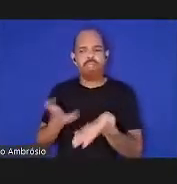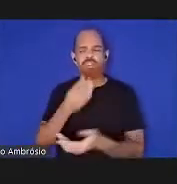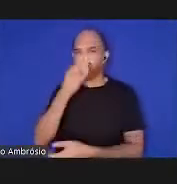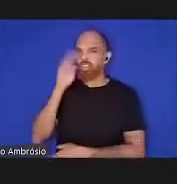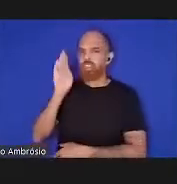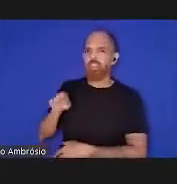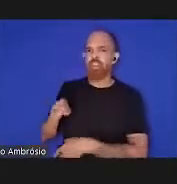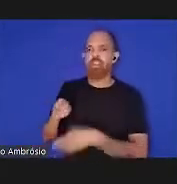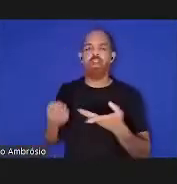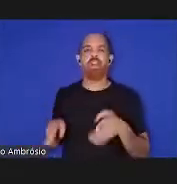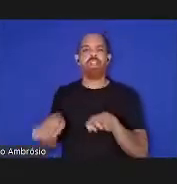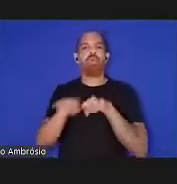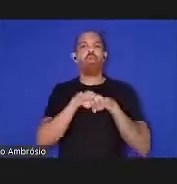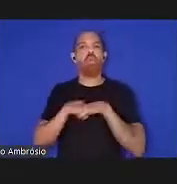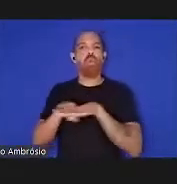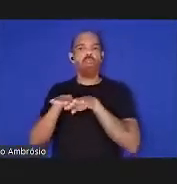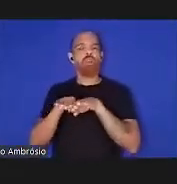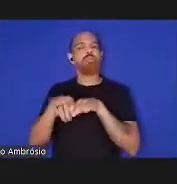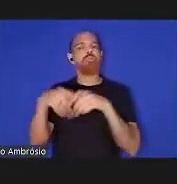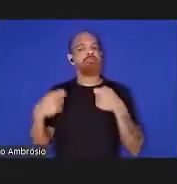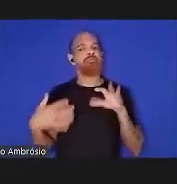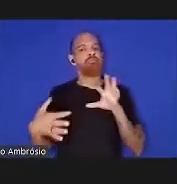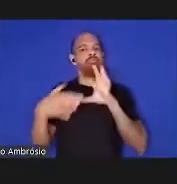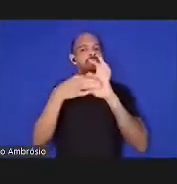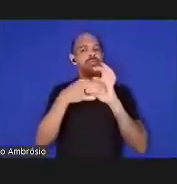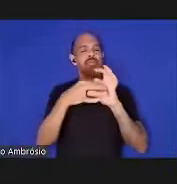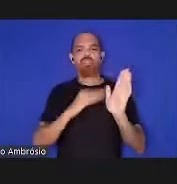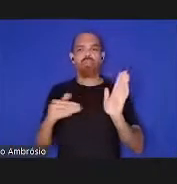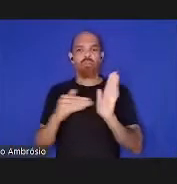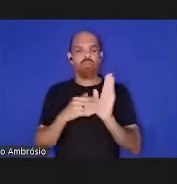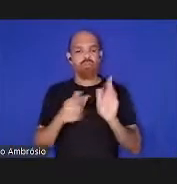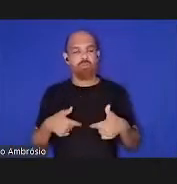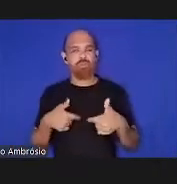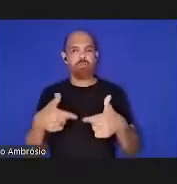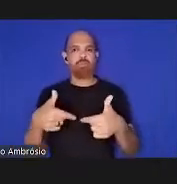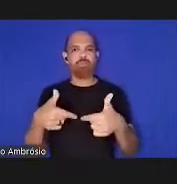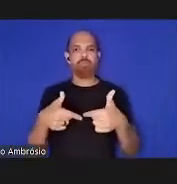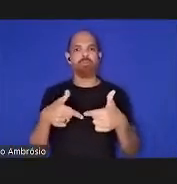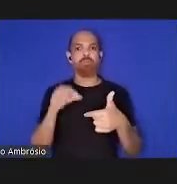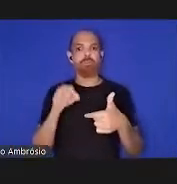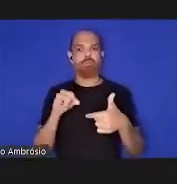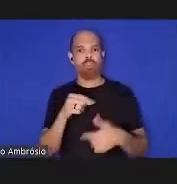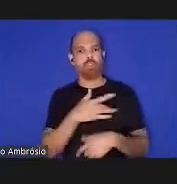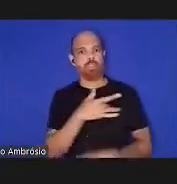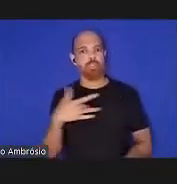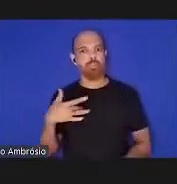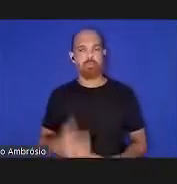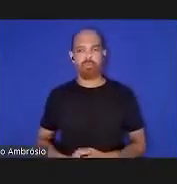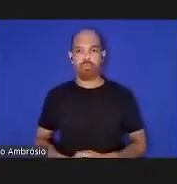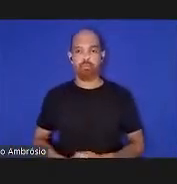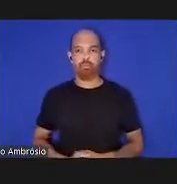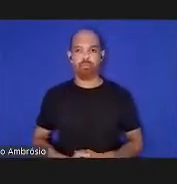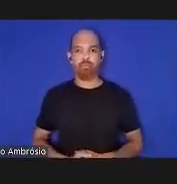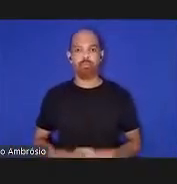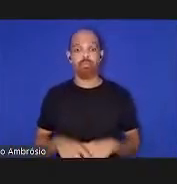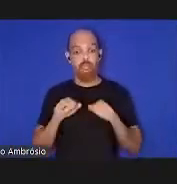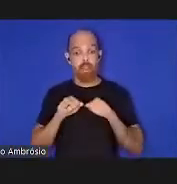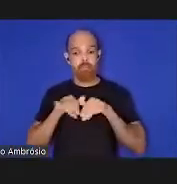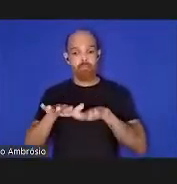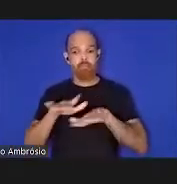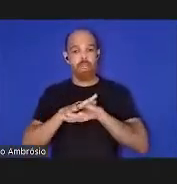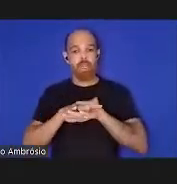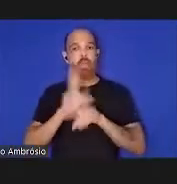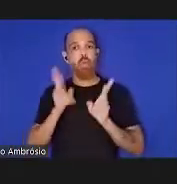equidade que deveria estar associado a todas as iniciativas de saúde global a pandemia a persiste pela incapacidade de